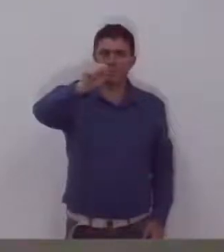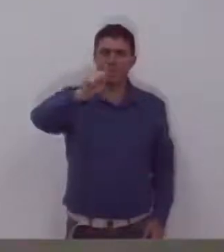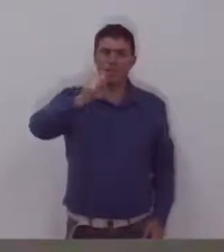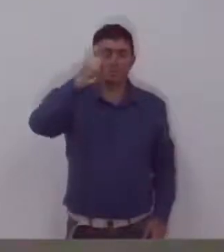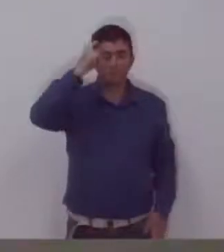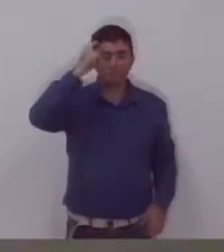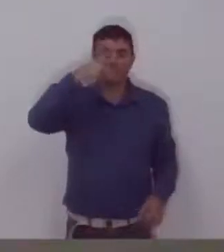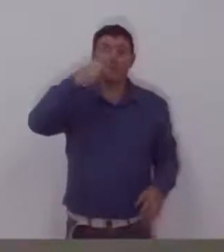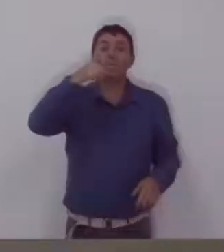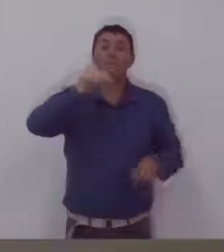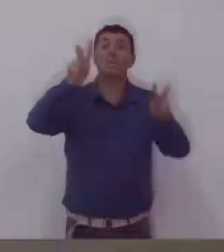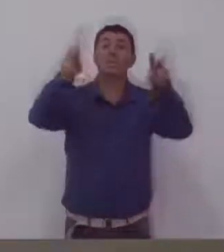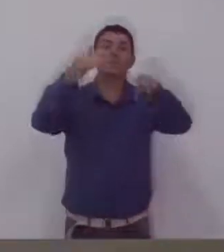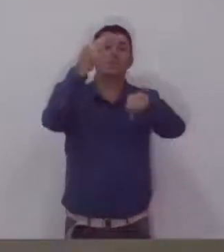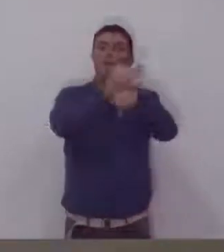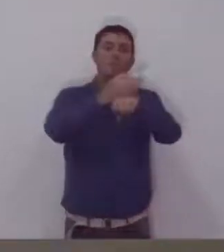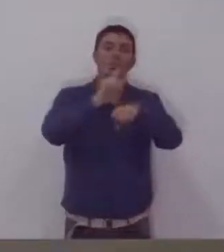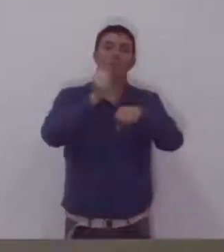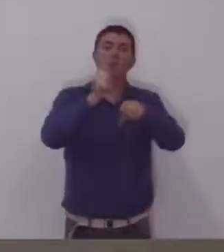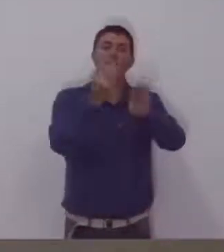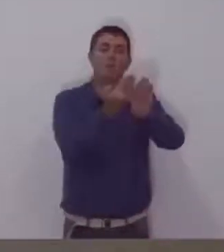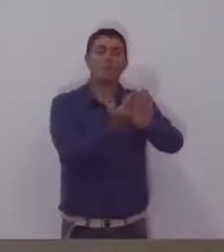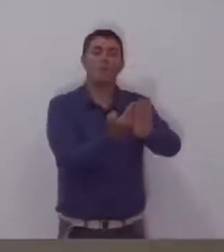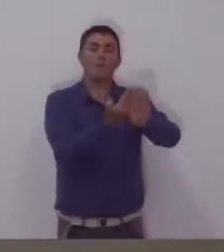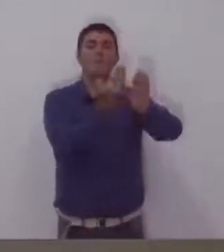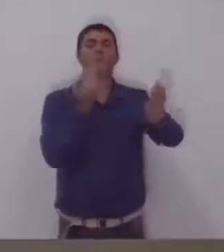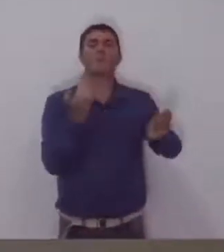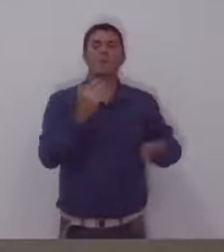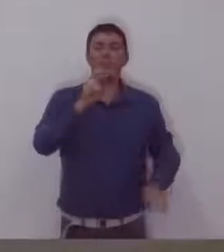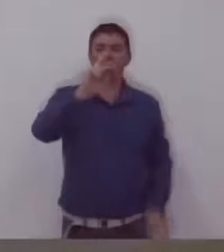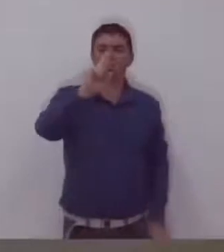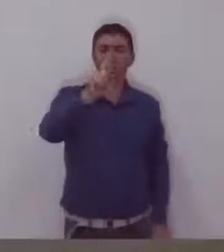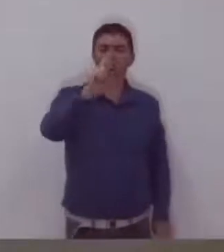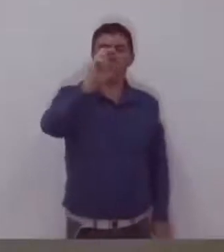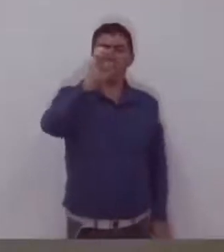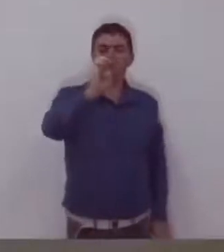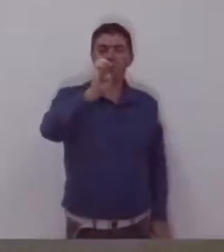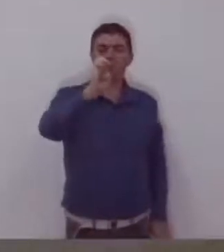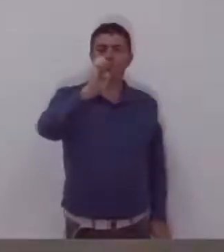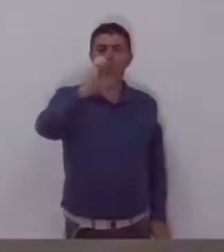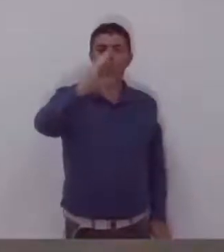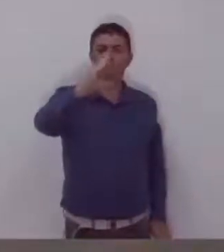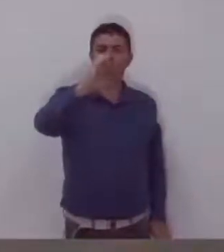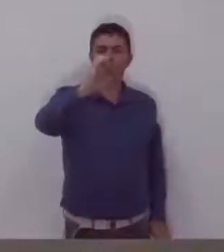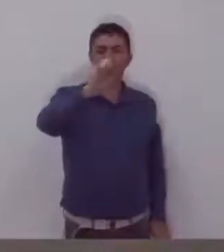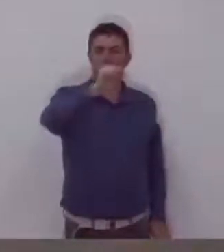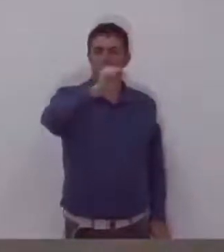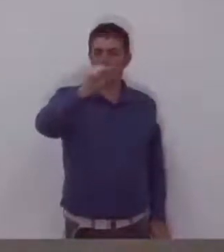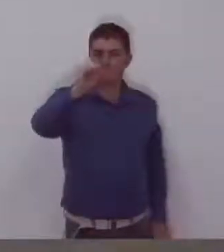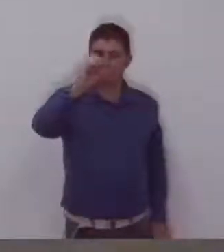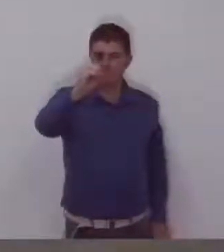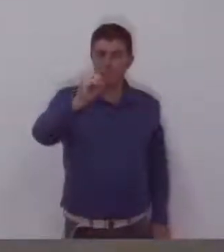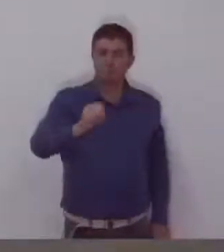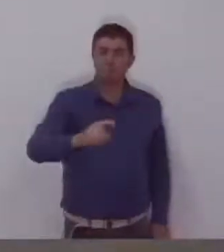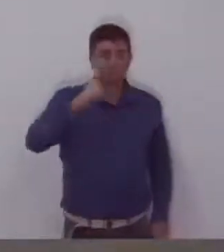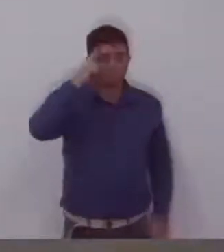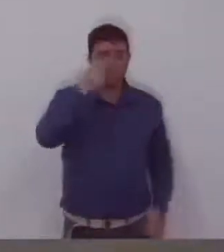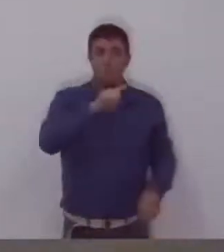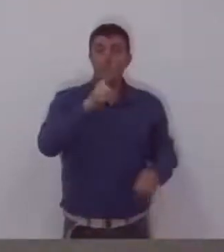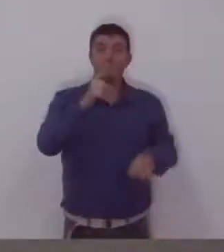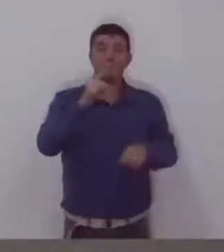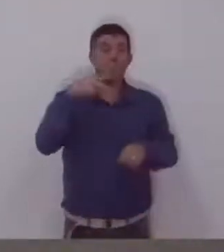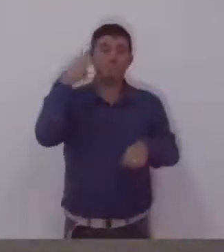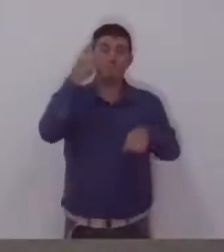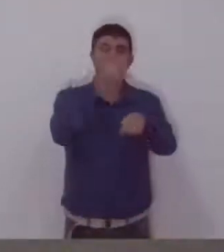vezes a pessoa, a grande maioria, ou boa parte da população, acho que o governo está de férias, não está de férias, continua trabalhando,